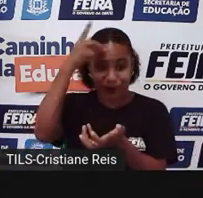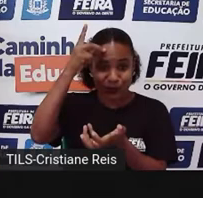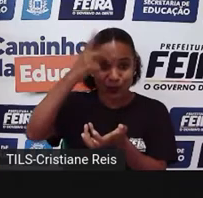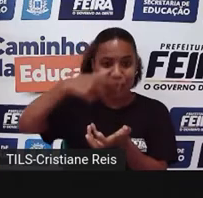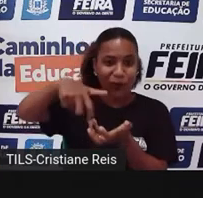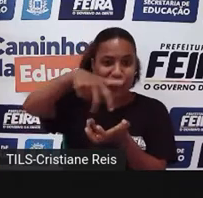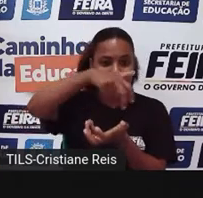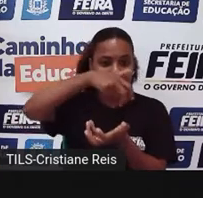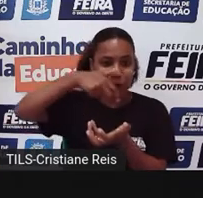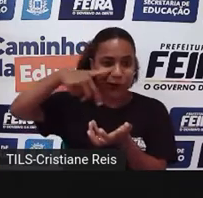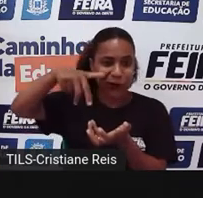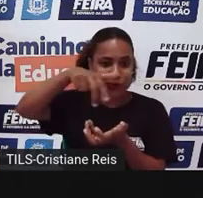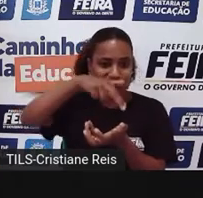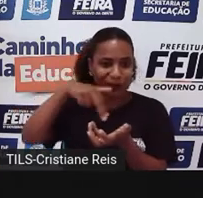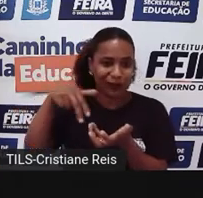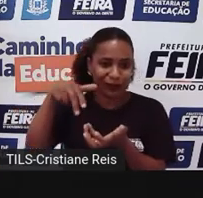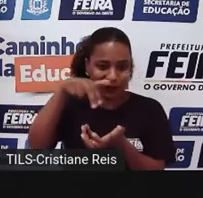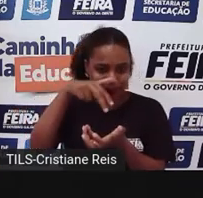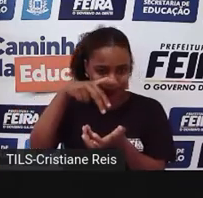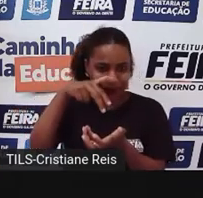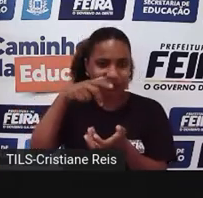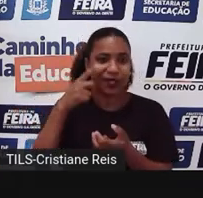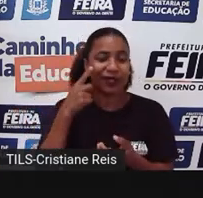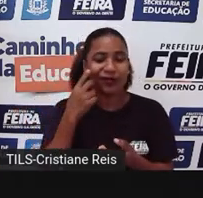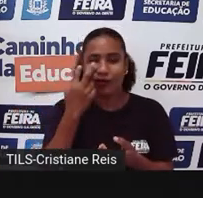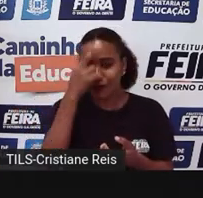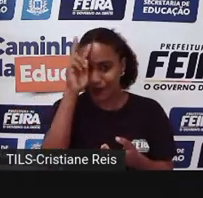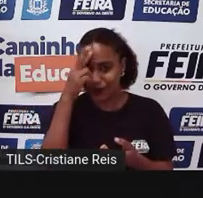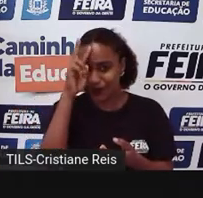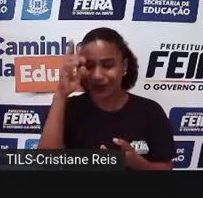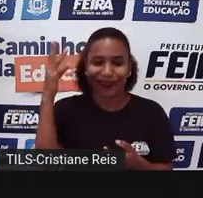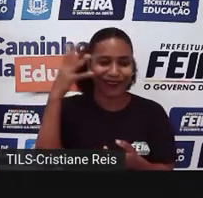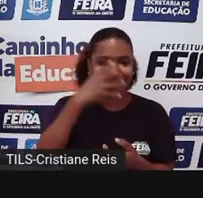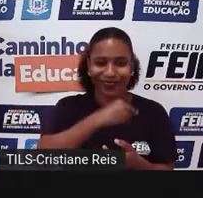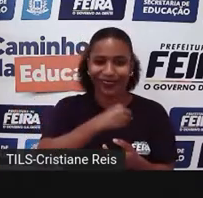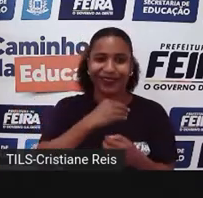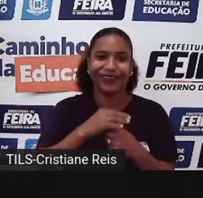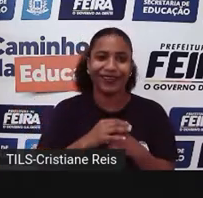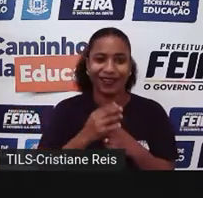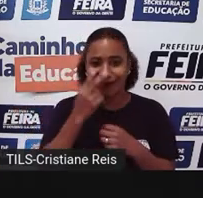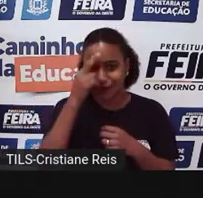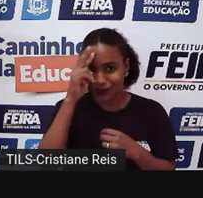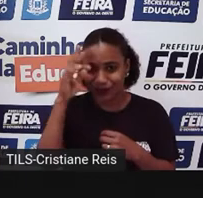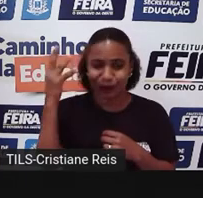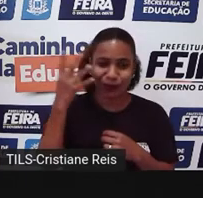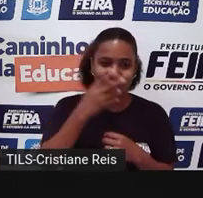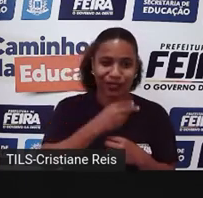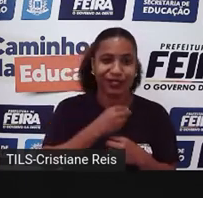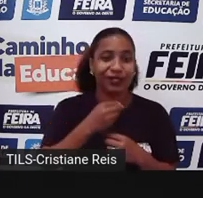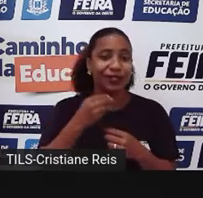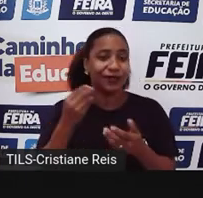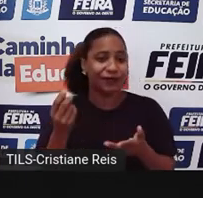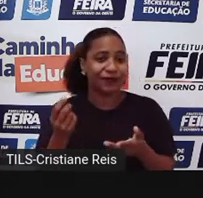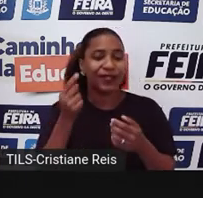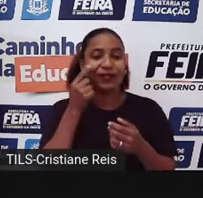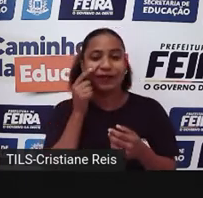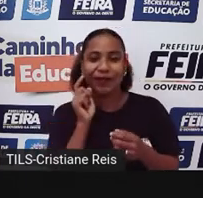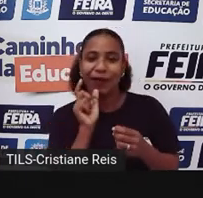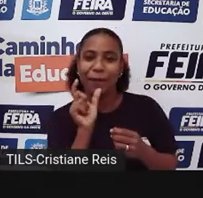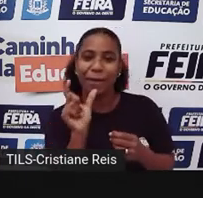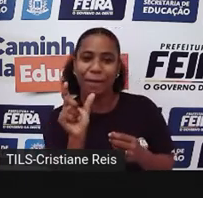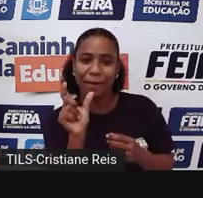é uma história muito importante, muito bonita, linda. Eu aconselho vocês lerem. Se vocês colocarem aí a palavra,